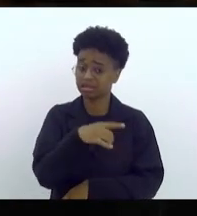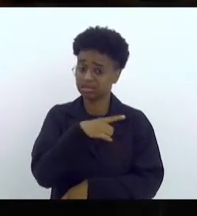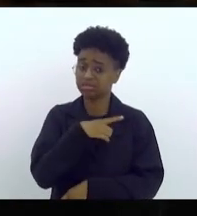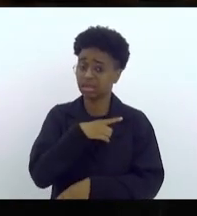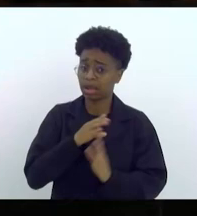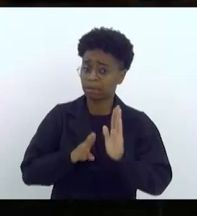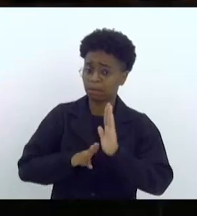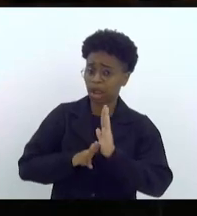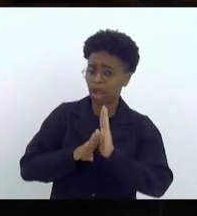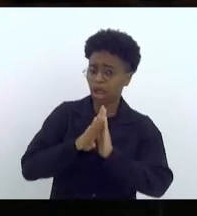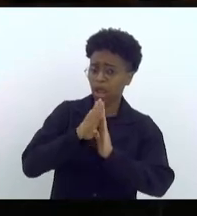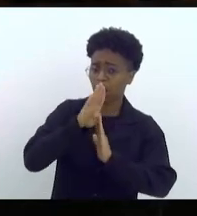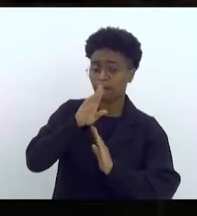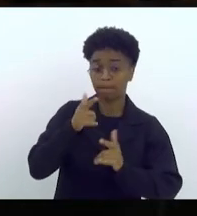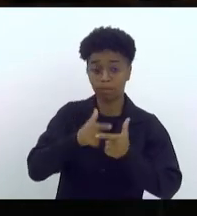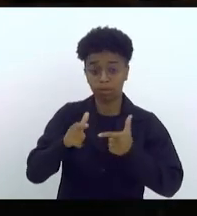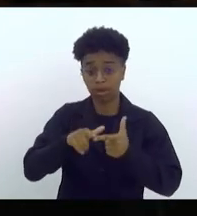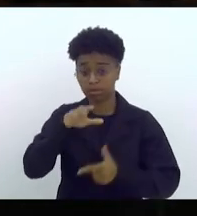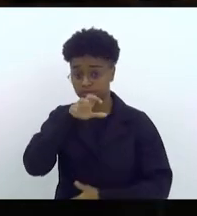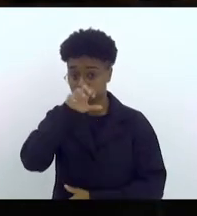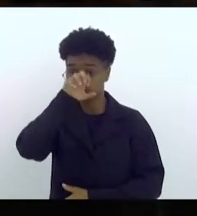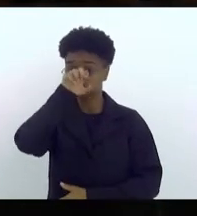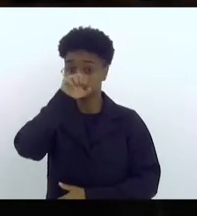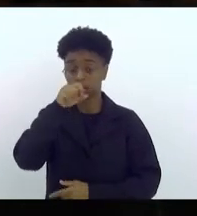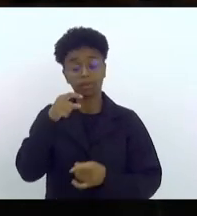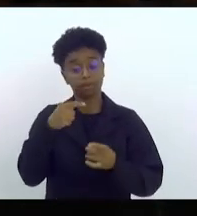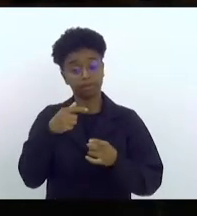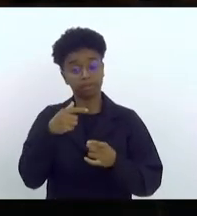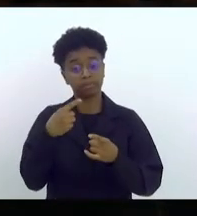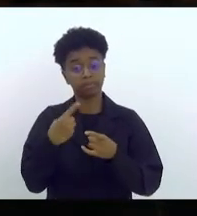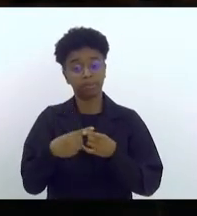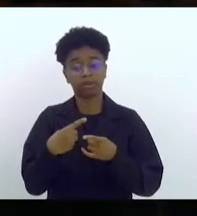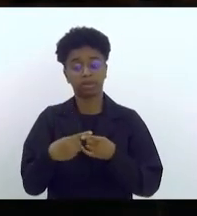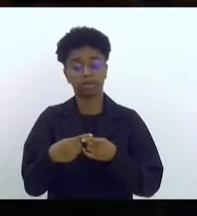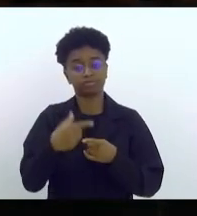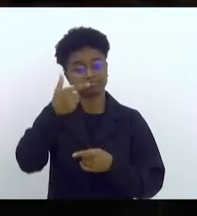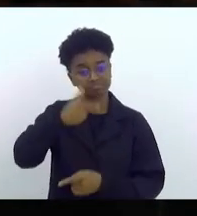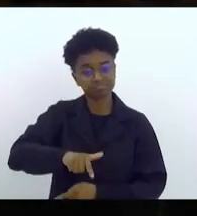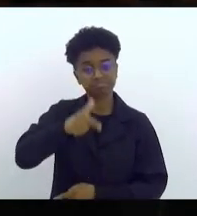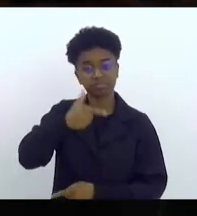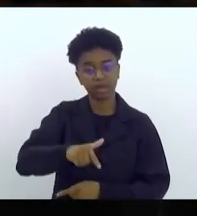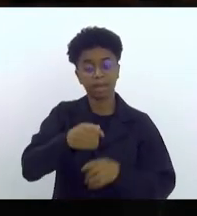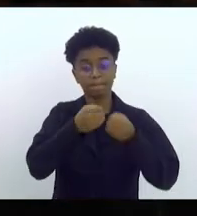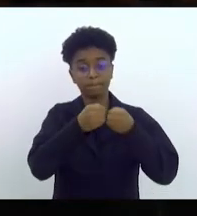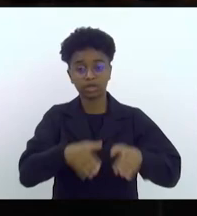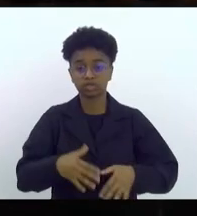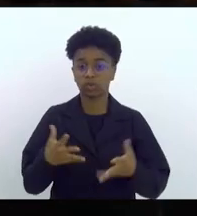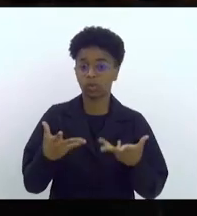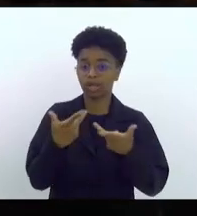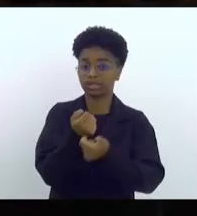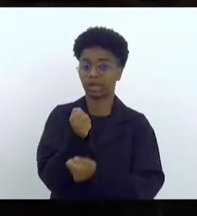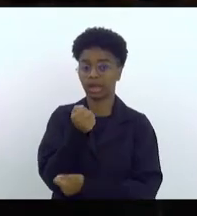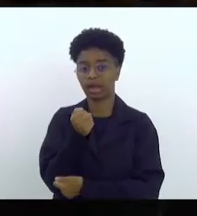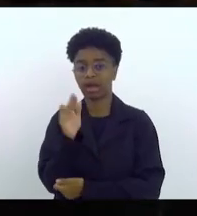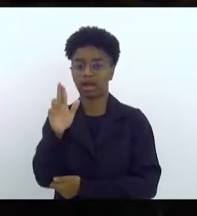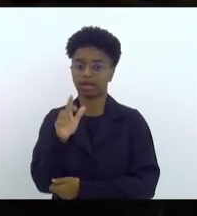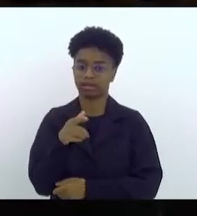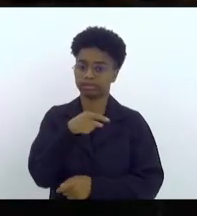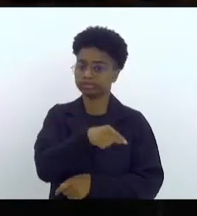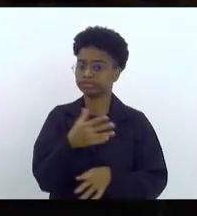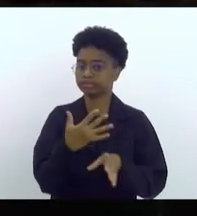crescentes de problemas respiratórios que vêm cada vez mais e mais afetando a qualidade do ar da cidade.